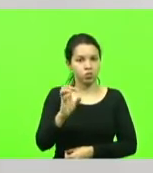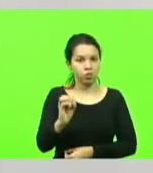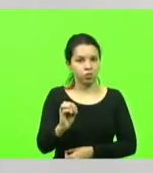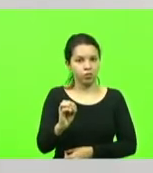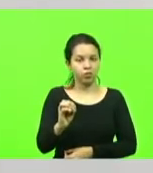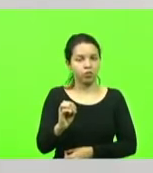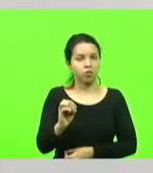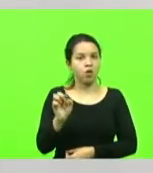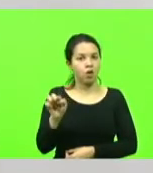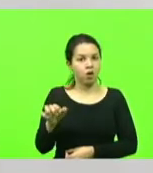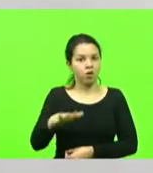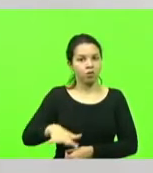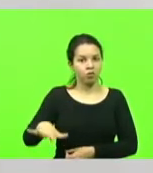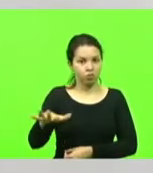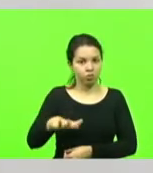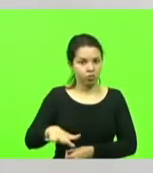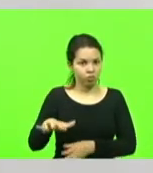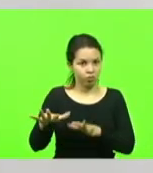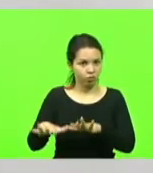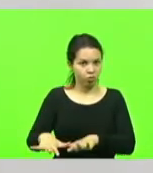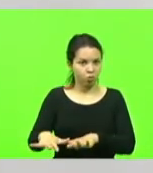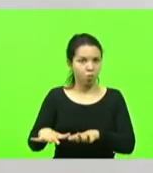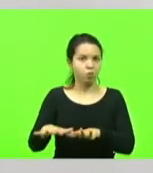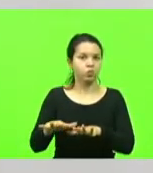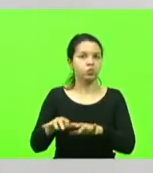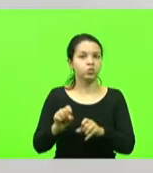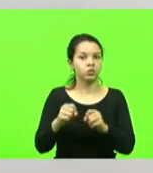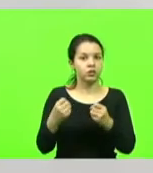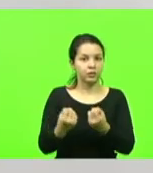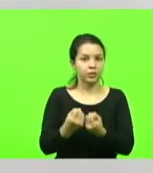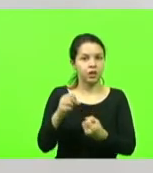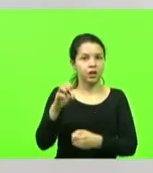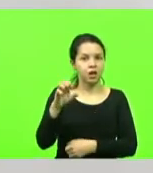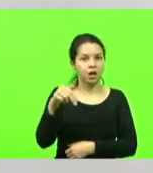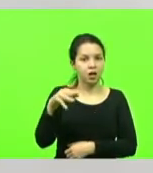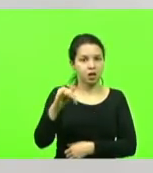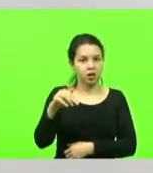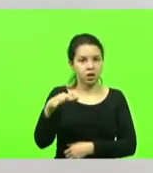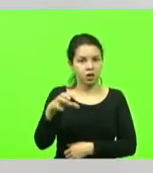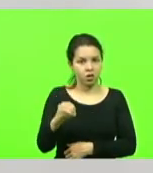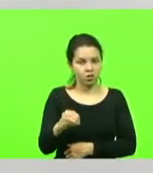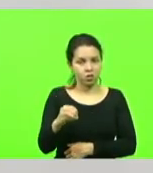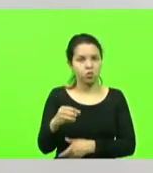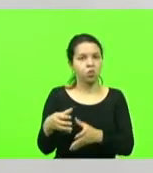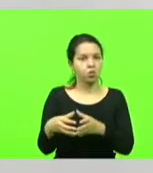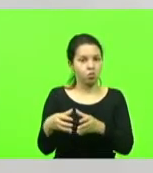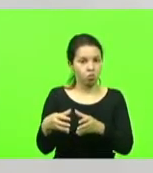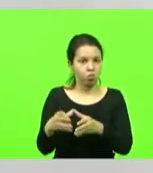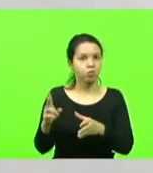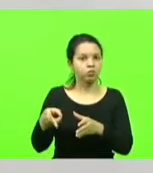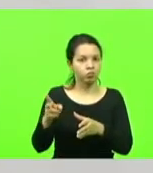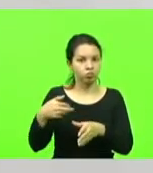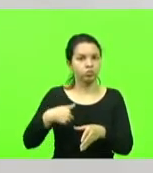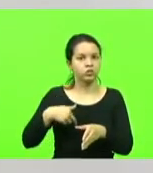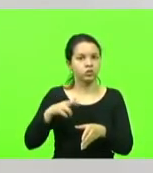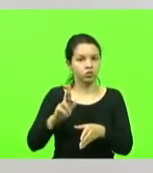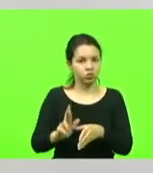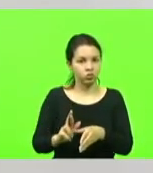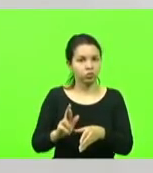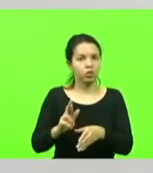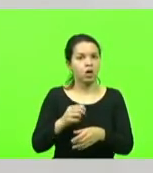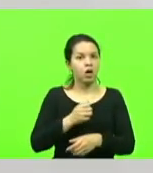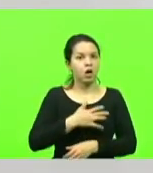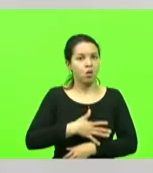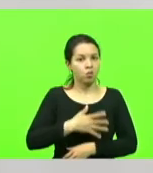Seminário da Ordem dos Servos de Maria. em agosto de 1976, depois de